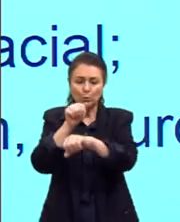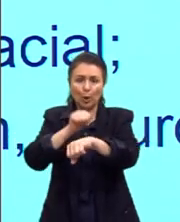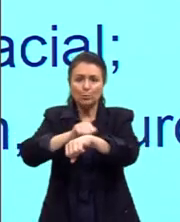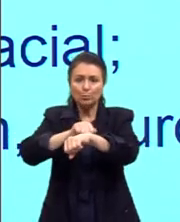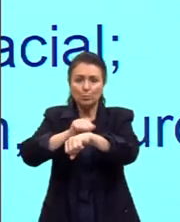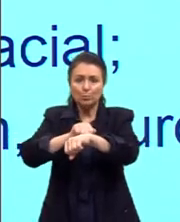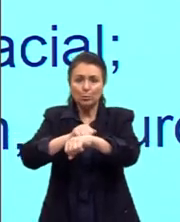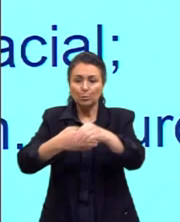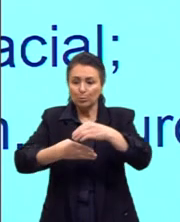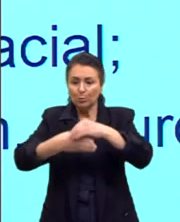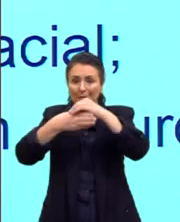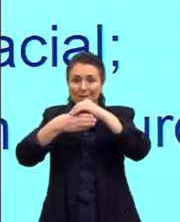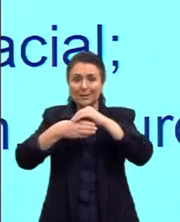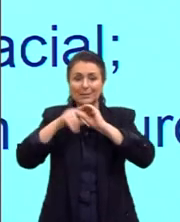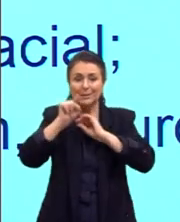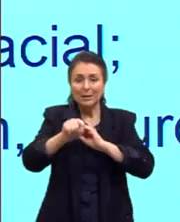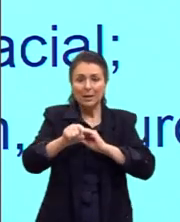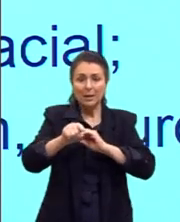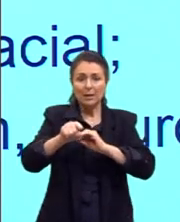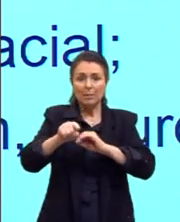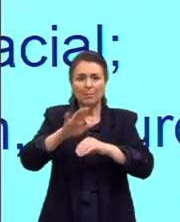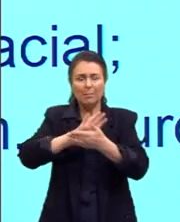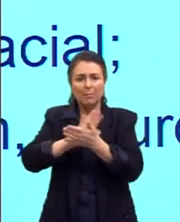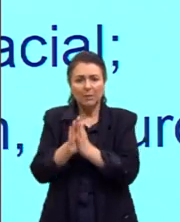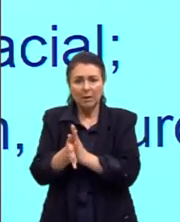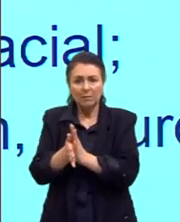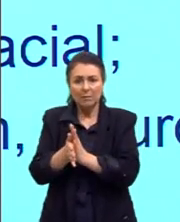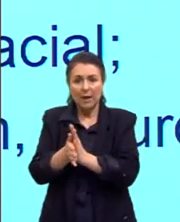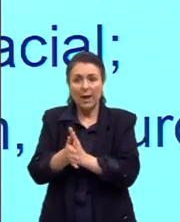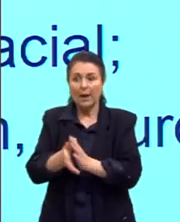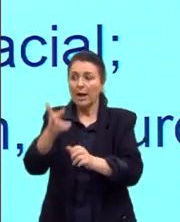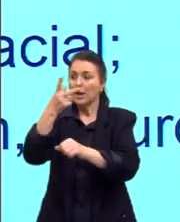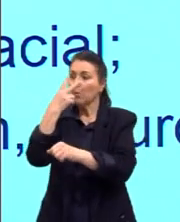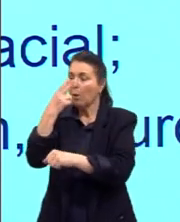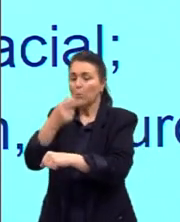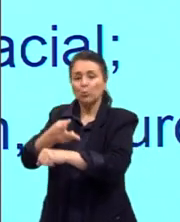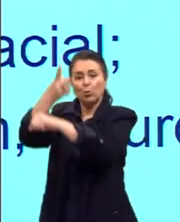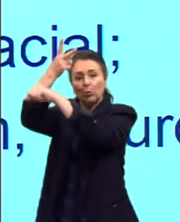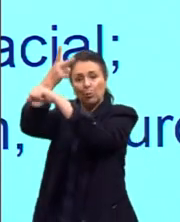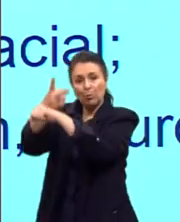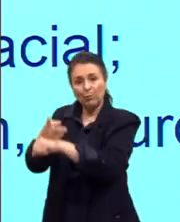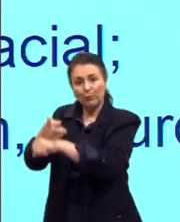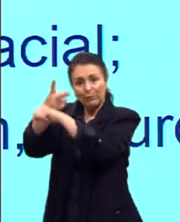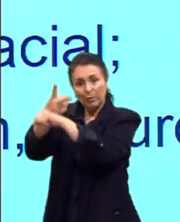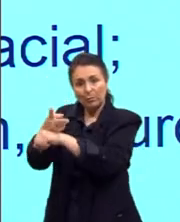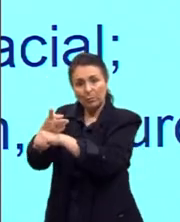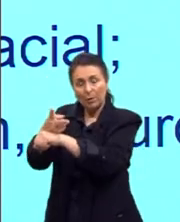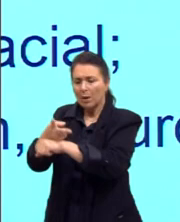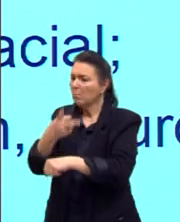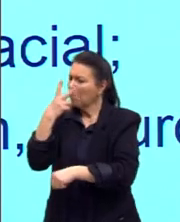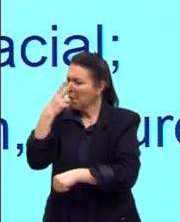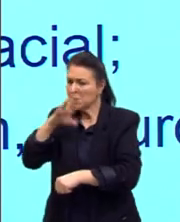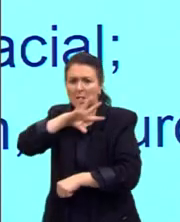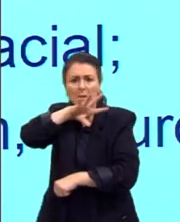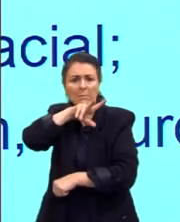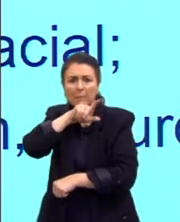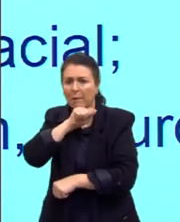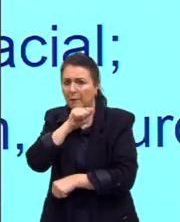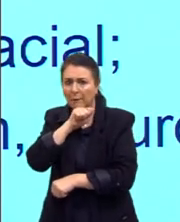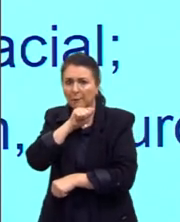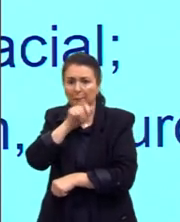matava como se fossem troféus de guerra. Vejam o absurdo, gente. Tratando as pessoas como animais de caça.